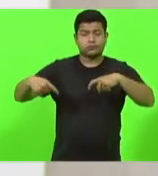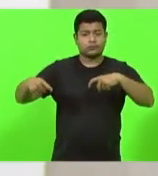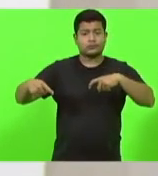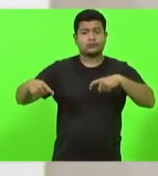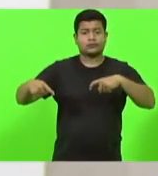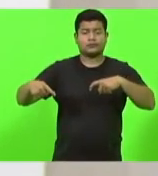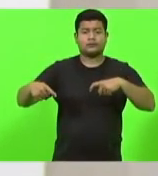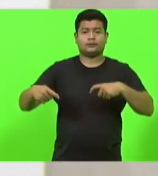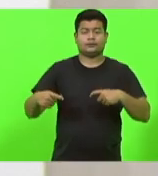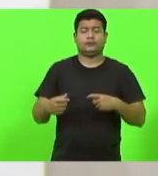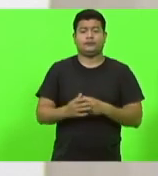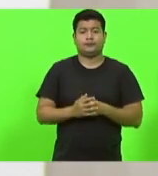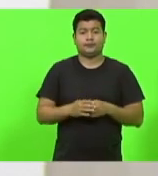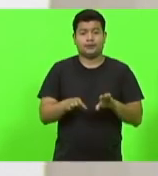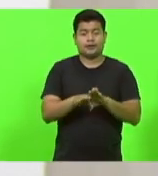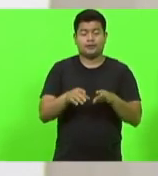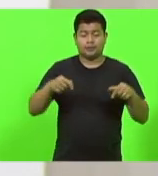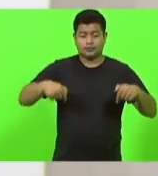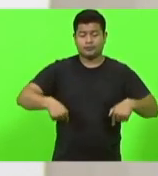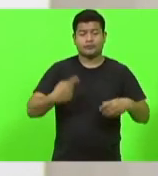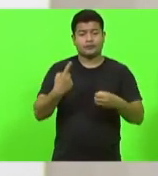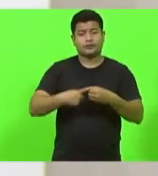como da cidade.